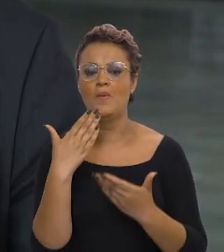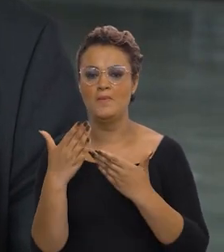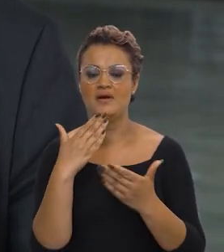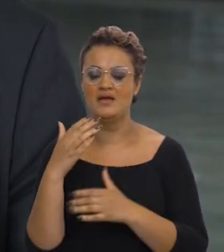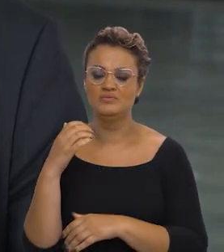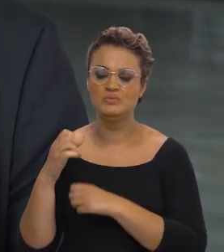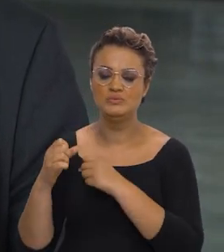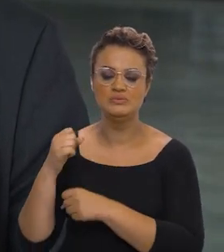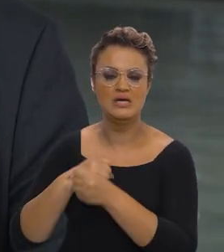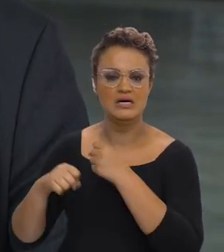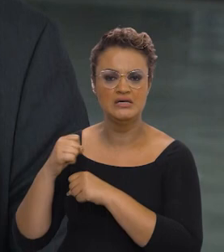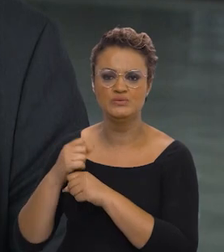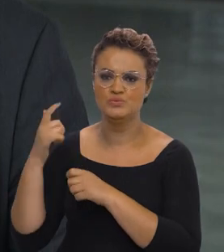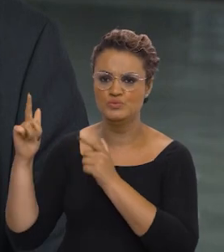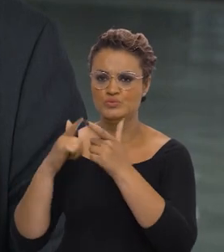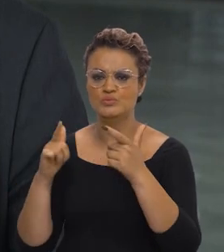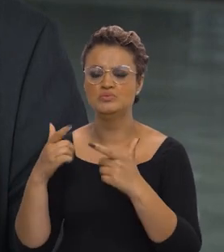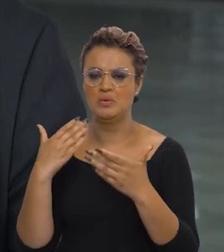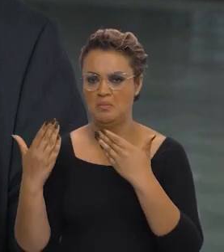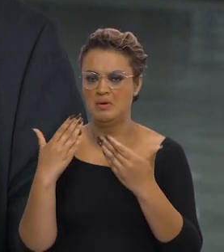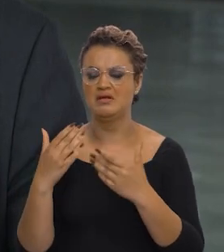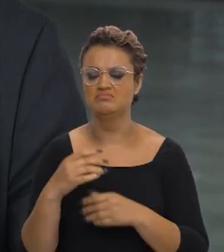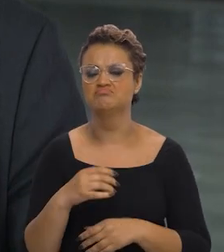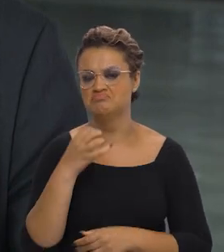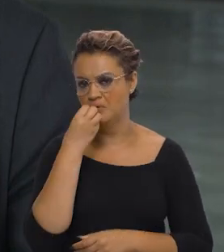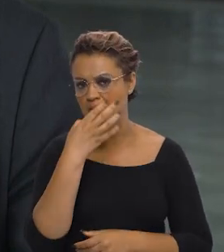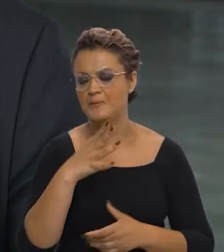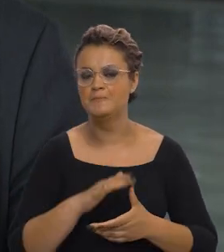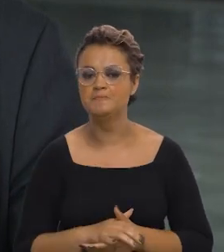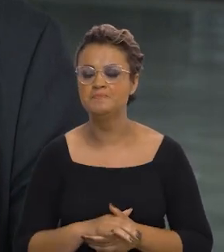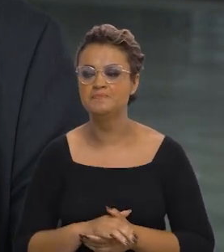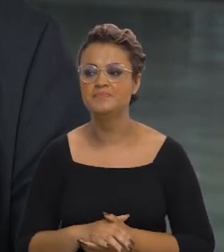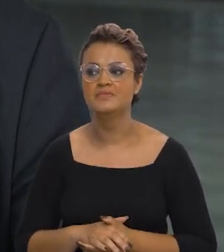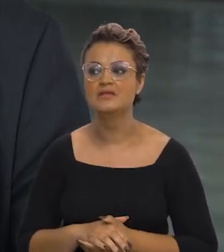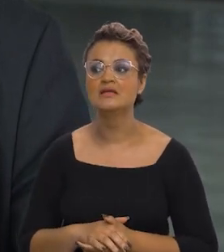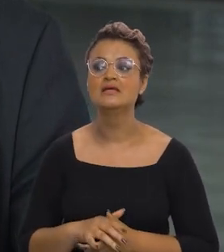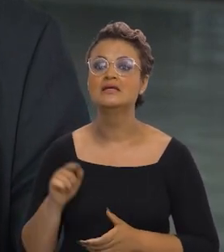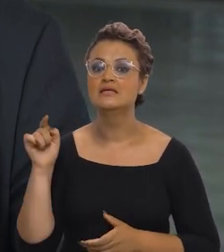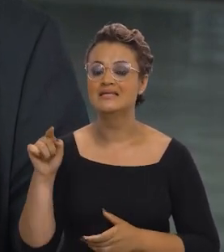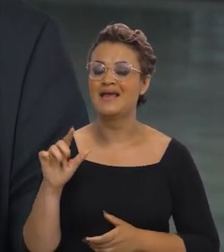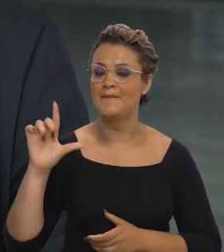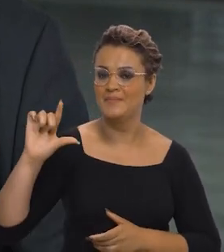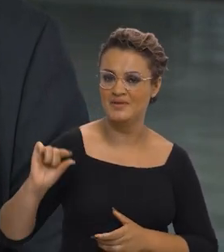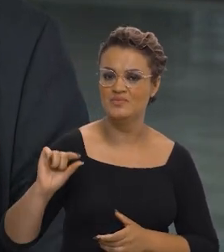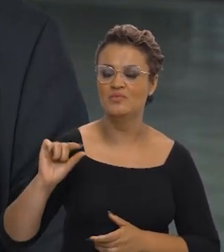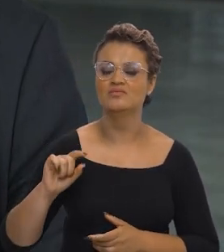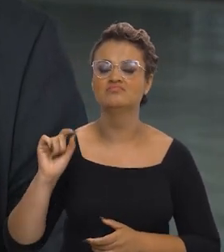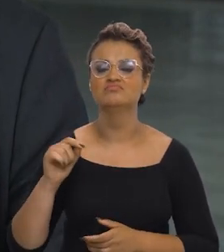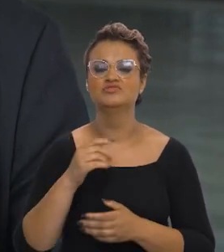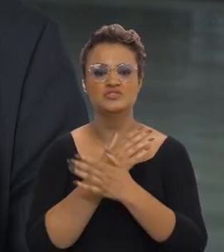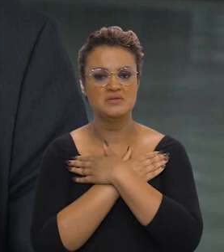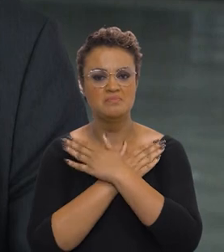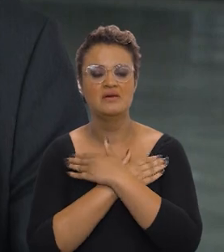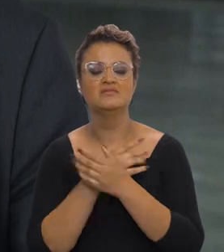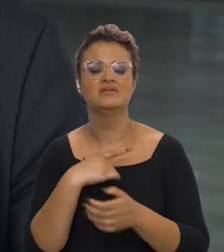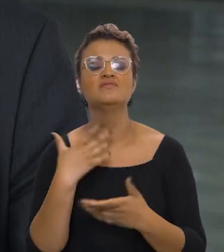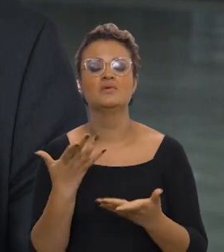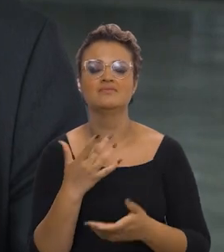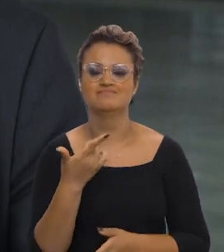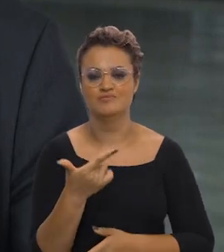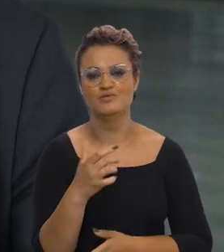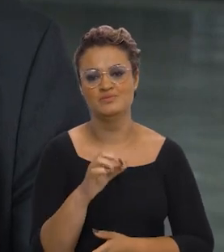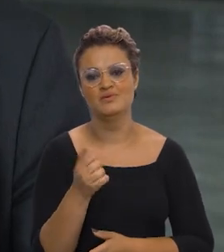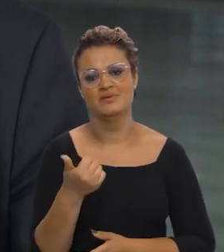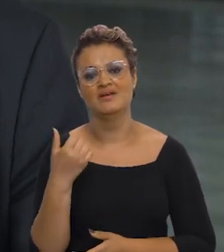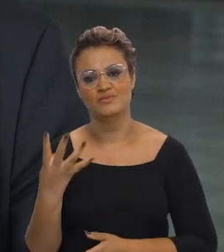últimos anos, dos anos a partir de 2000. E é a menor taxa de desemprego em 2014.